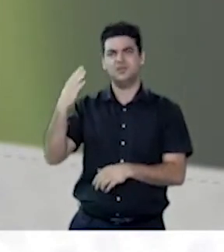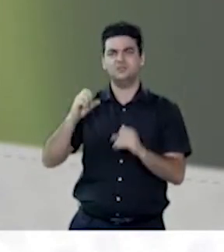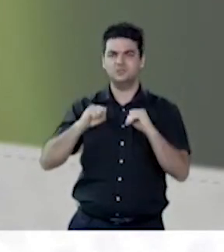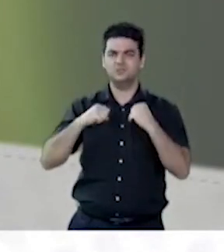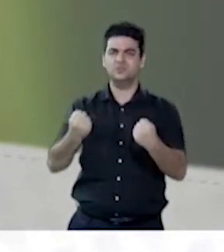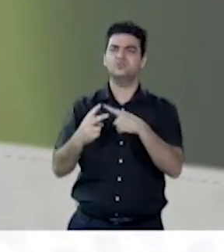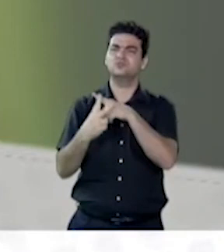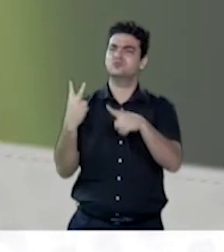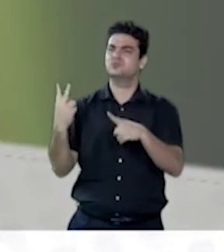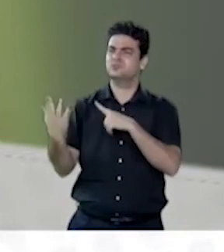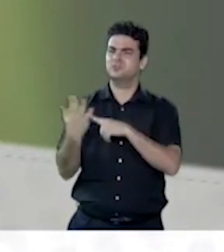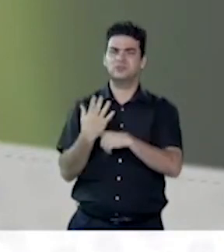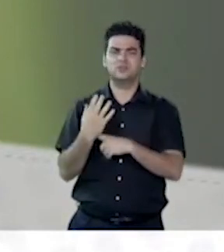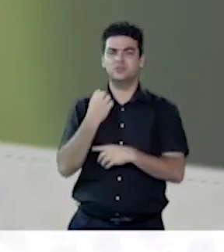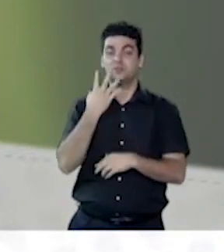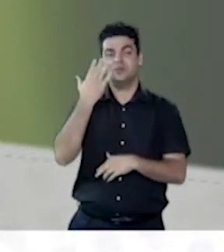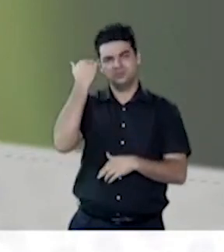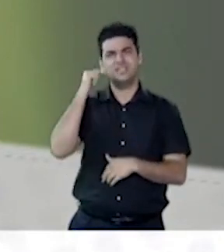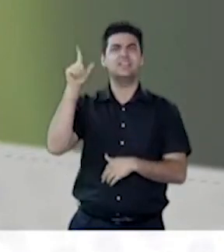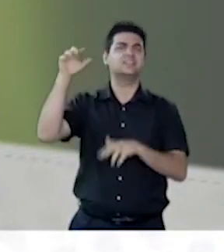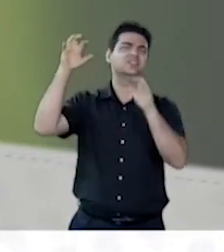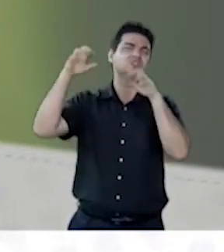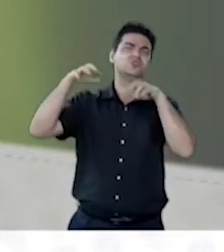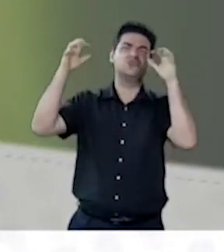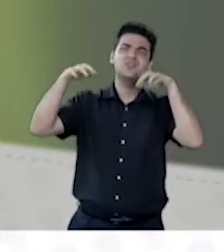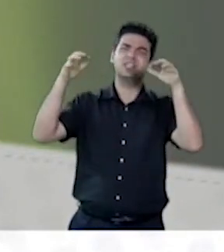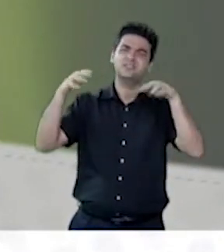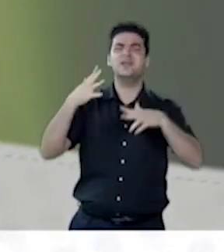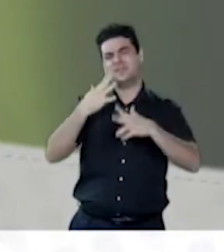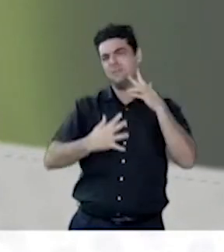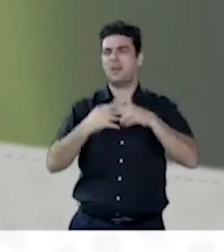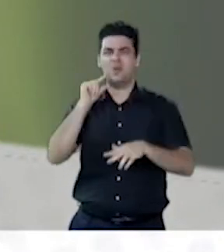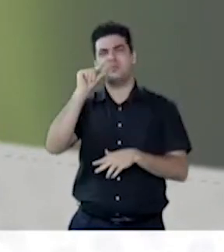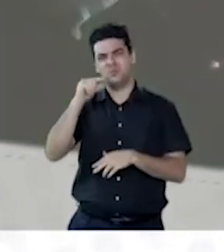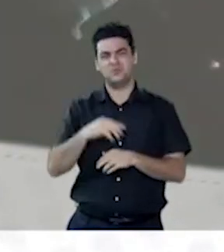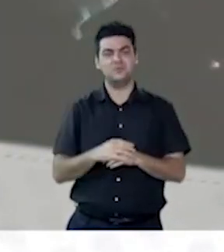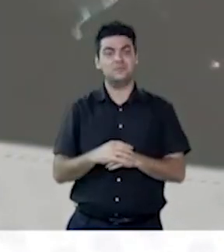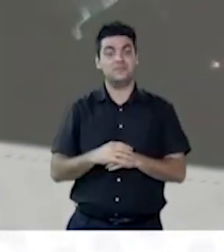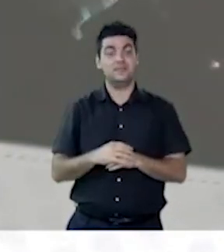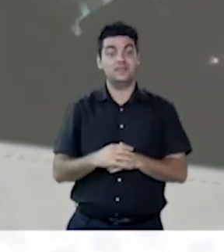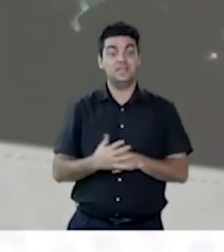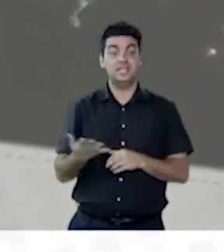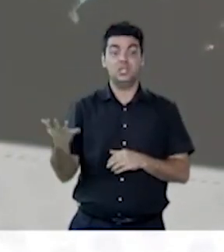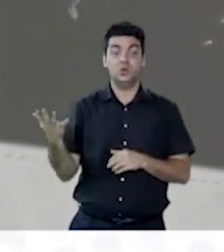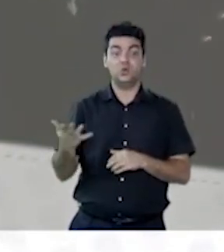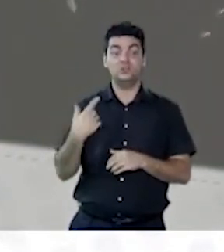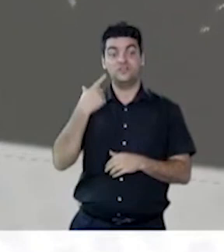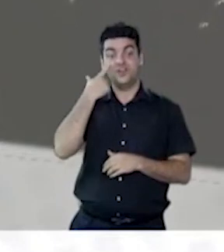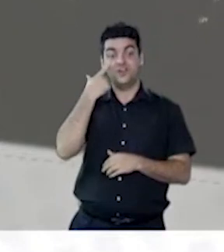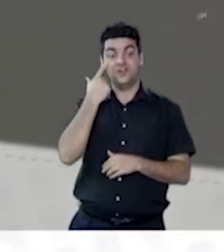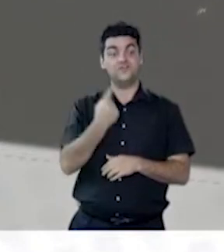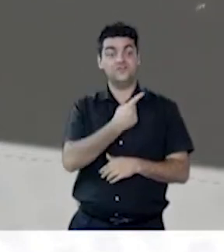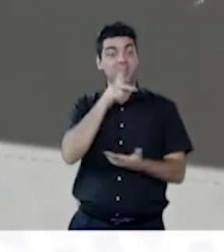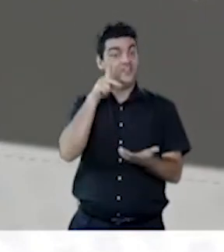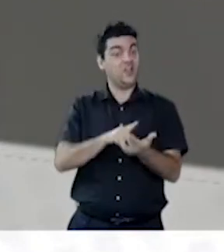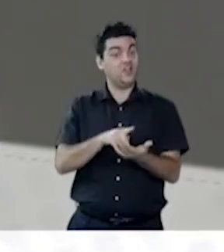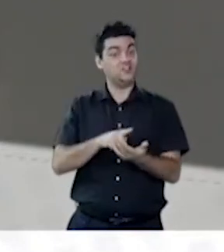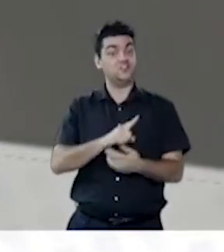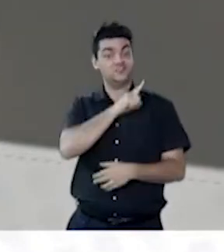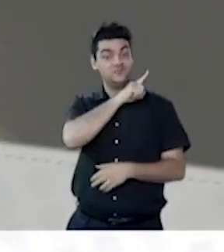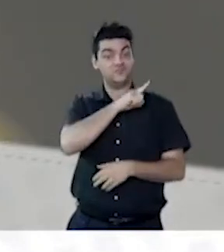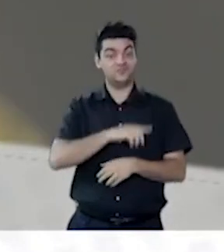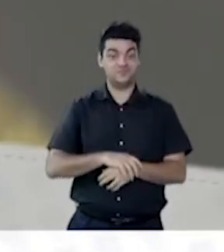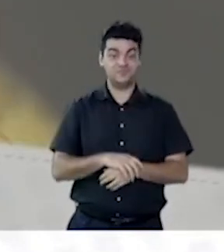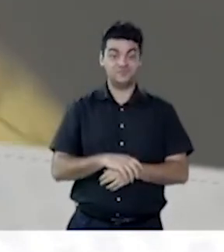a ambos. Eu sei que a chuva atrapalhou e que nós temos nesse momento a imagem real e